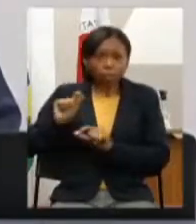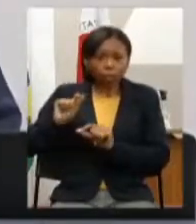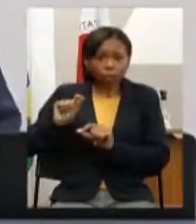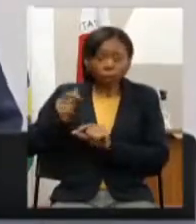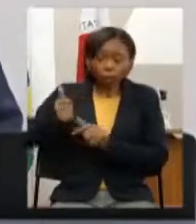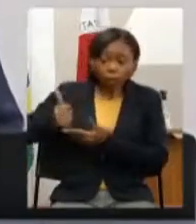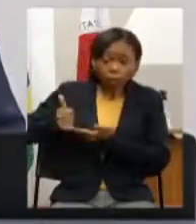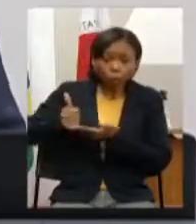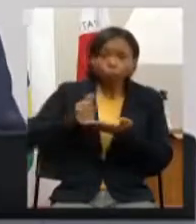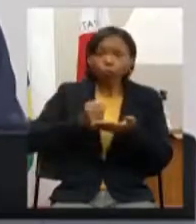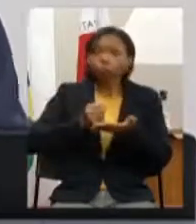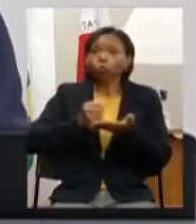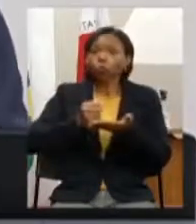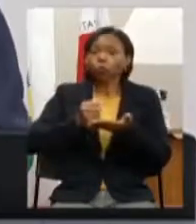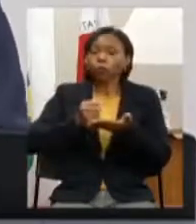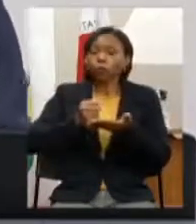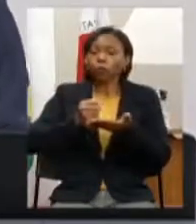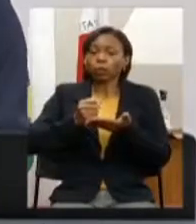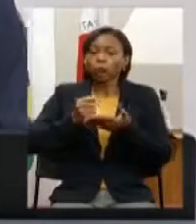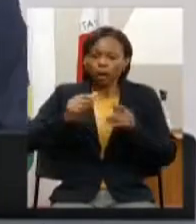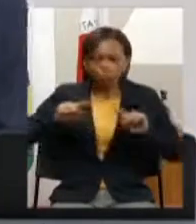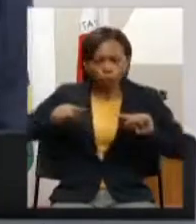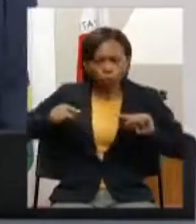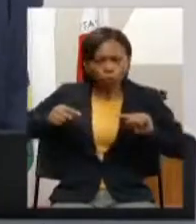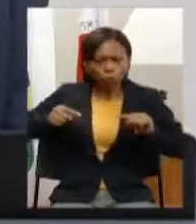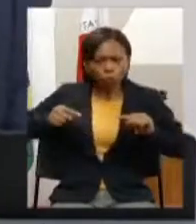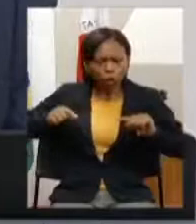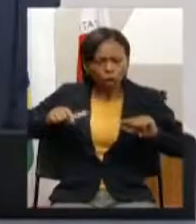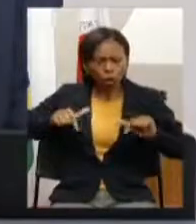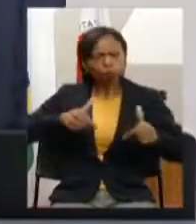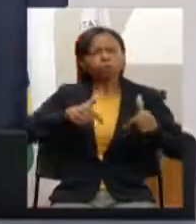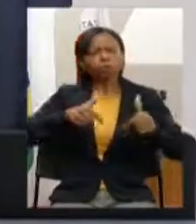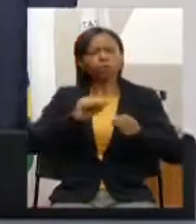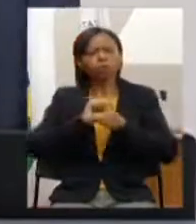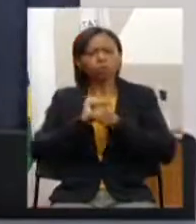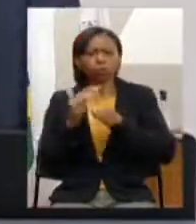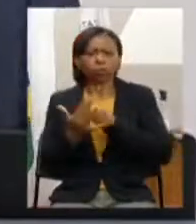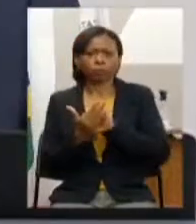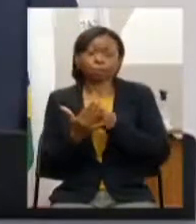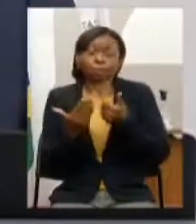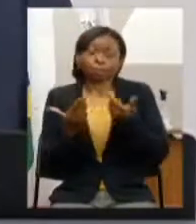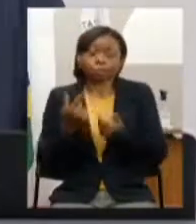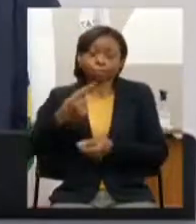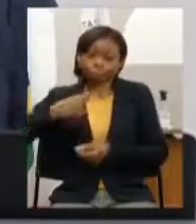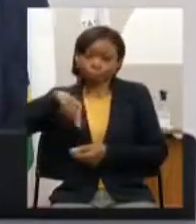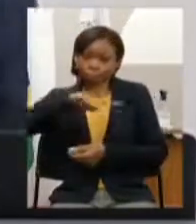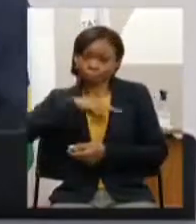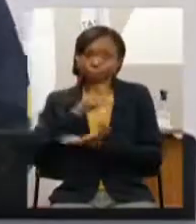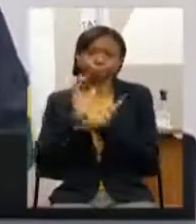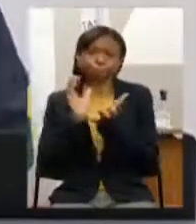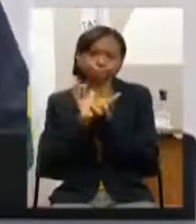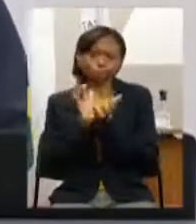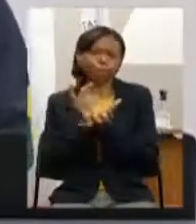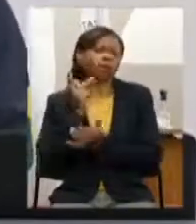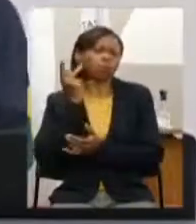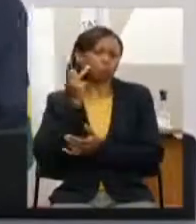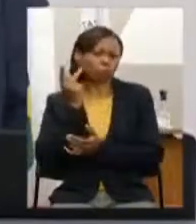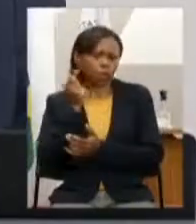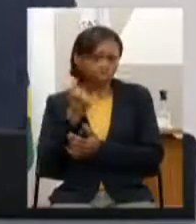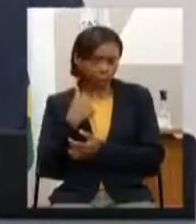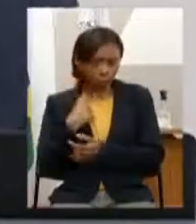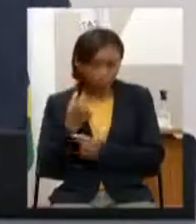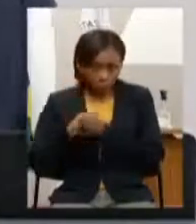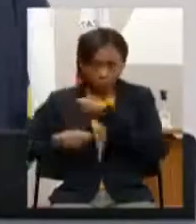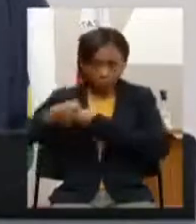para nós eu eu na posição de parlamentar de deputado e fiz questão de fazer o encaminhamento ano